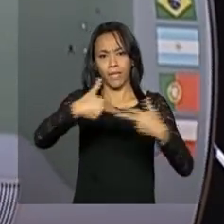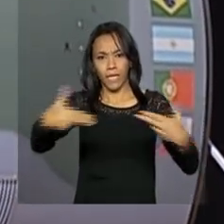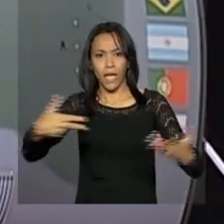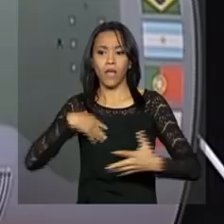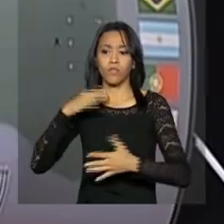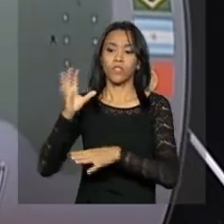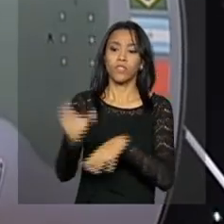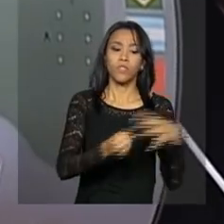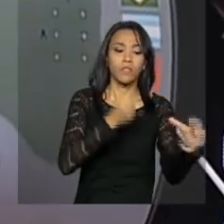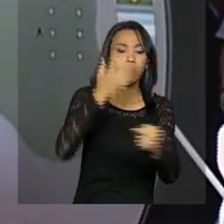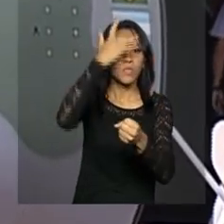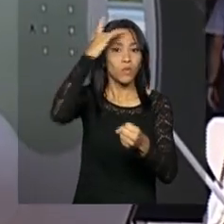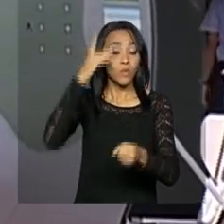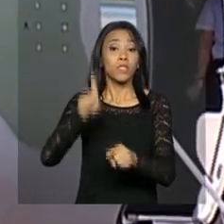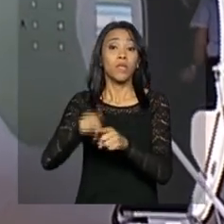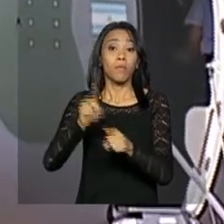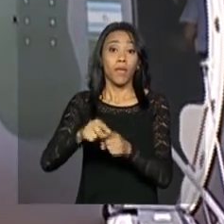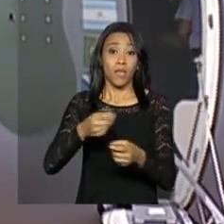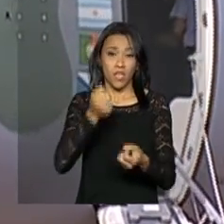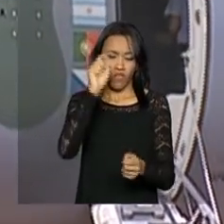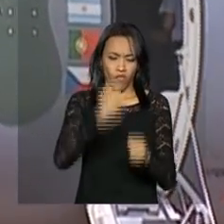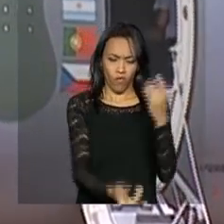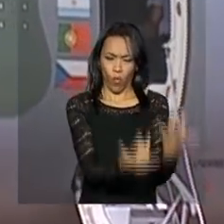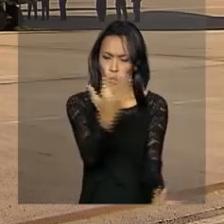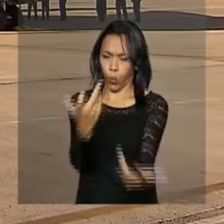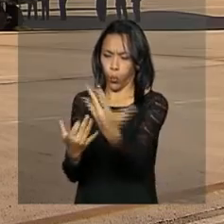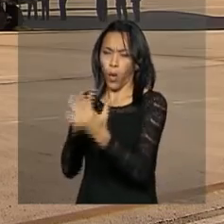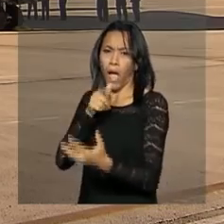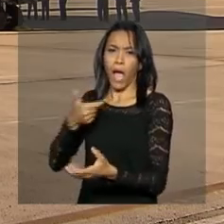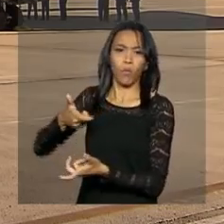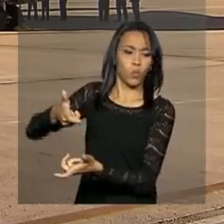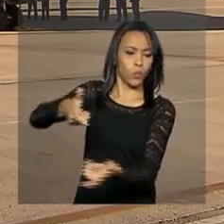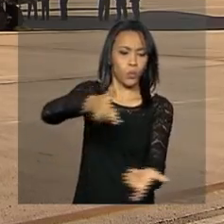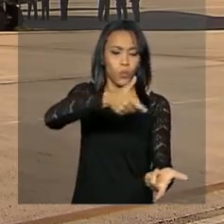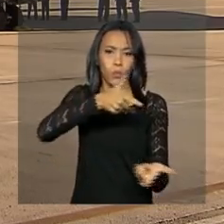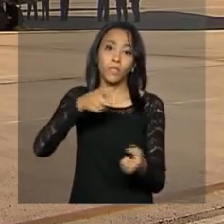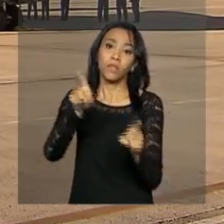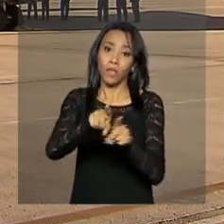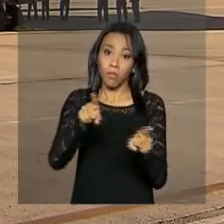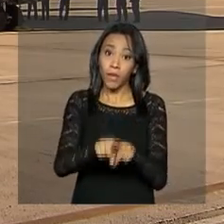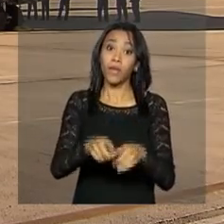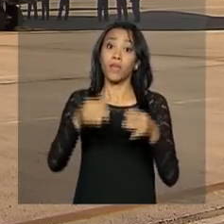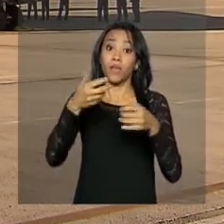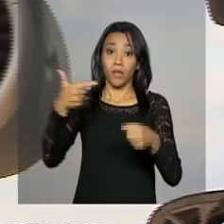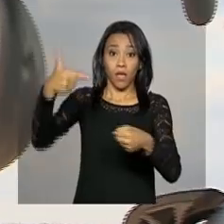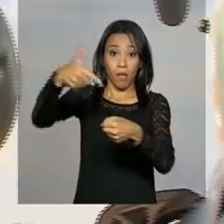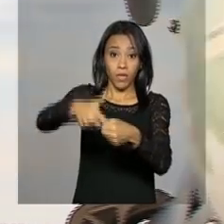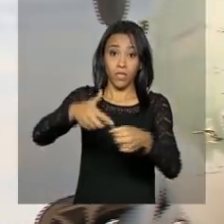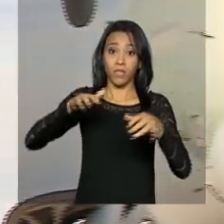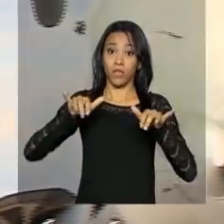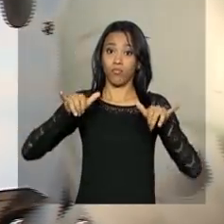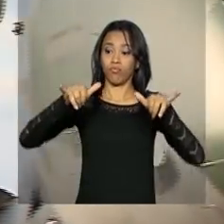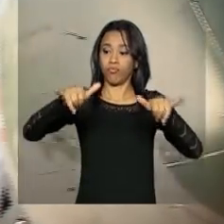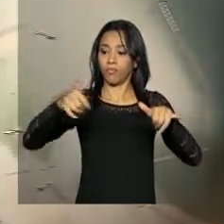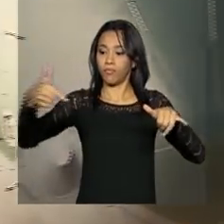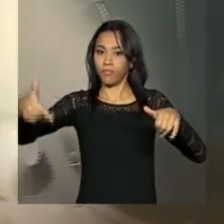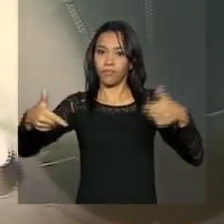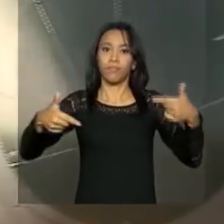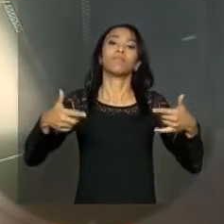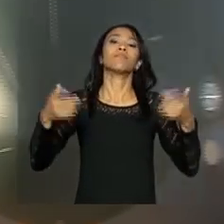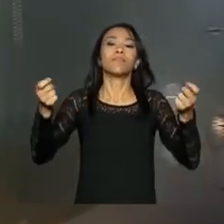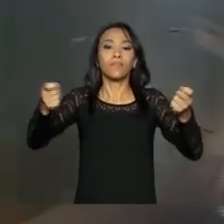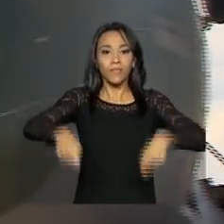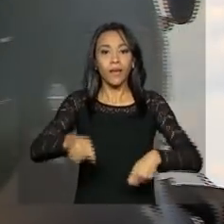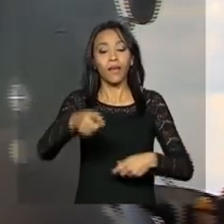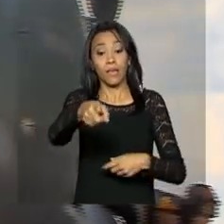resgate e combate a incêndios florestais. Também pode ser usada para reabastecimento de helicópteros e caças de alto desempenho. O cargueiro